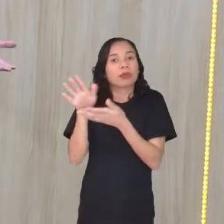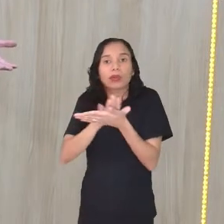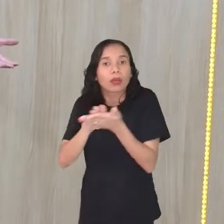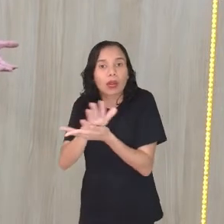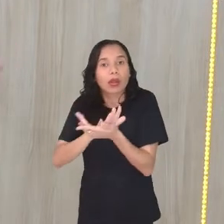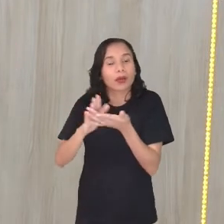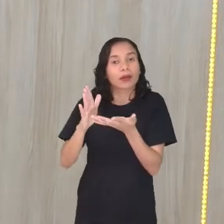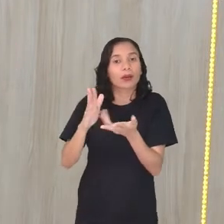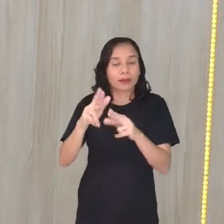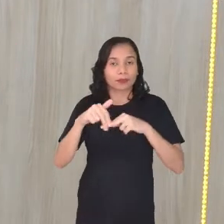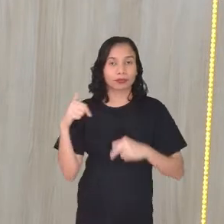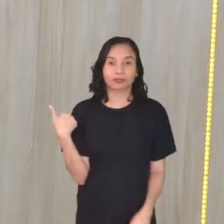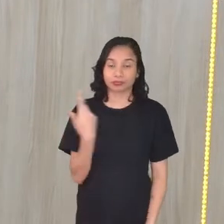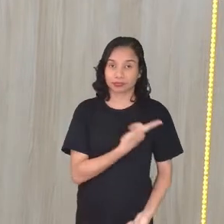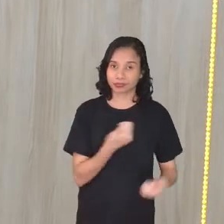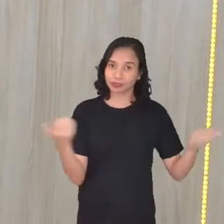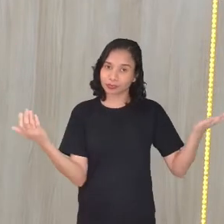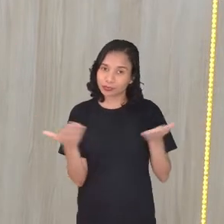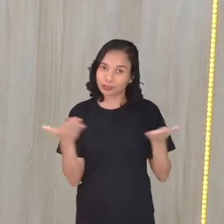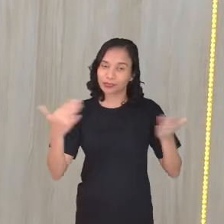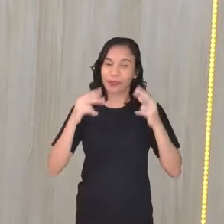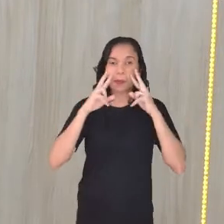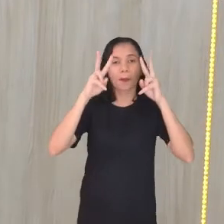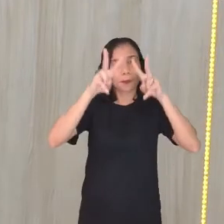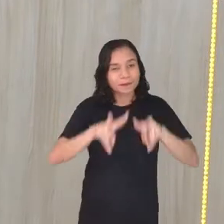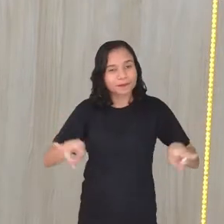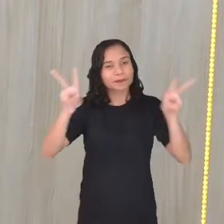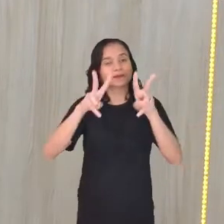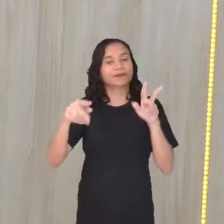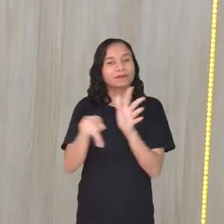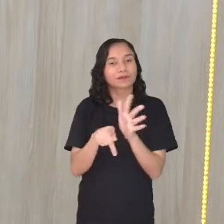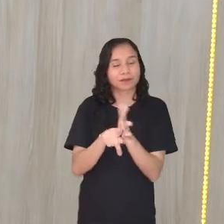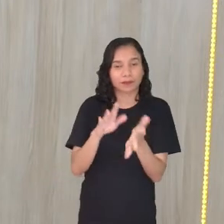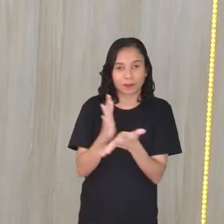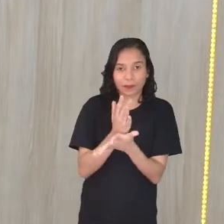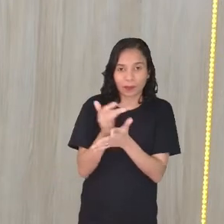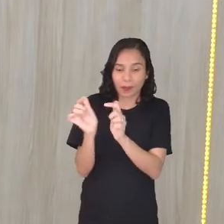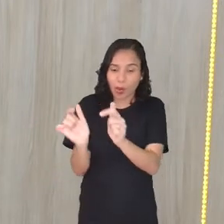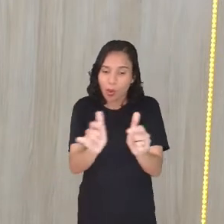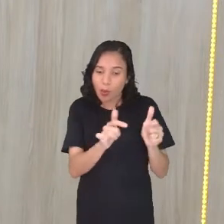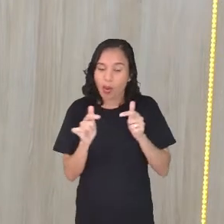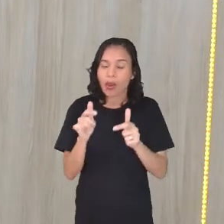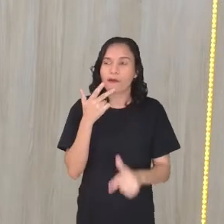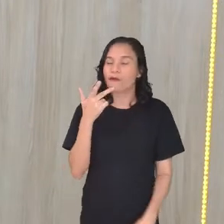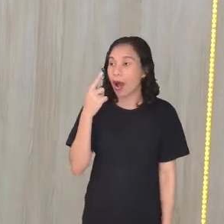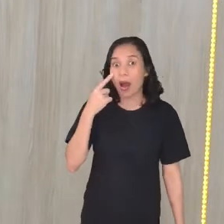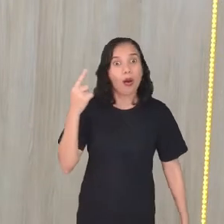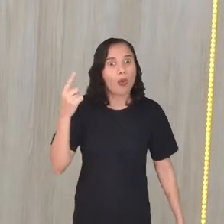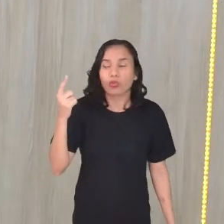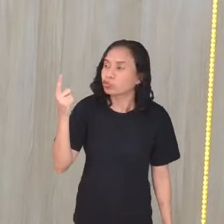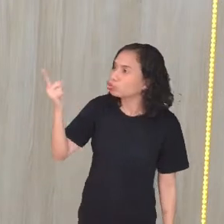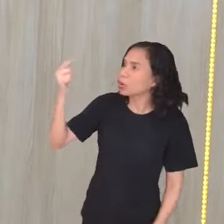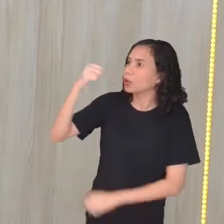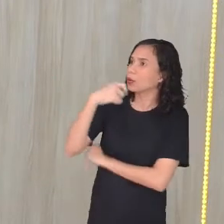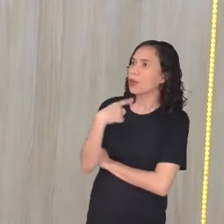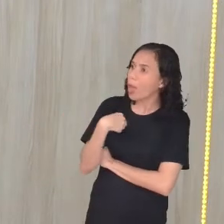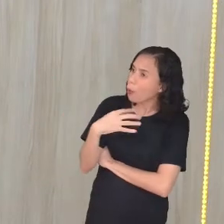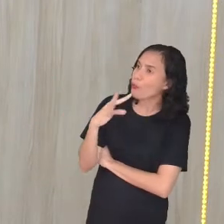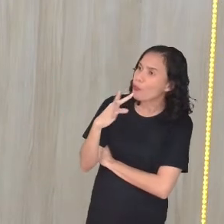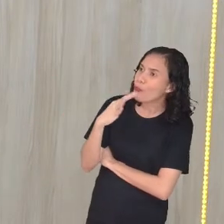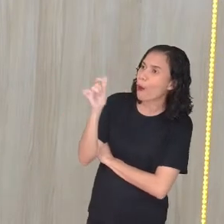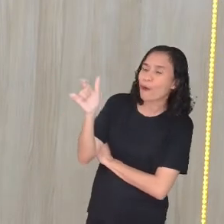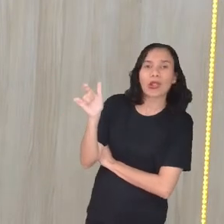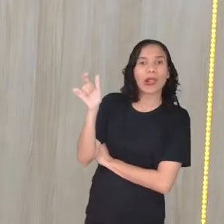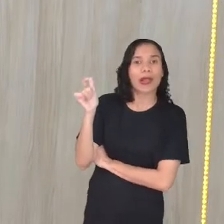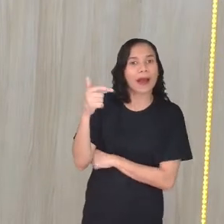professora Carol. Pois é, verdade. A gente hoje vai ver aqui alguns lugares que a gente vai dizer assim, eita, conheço